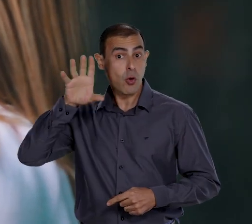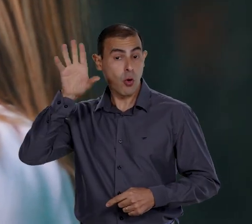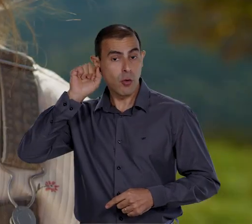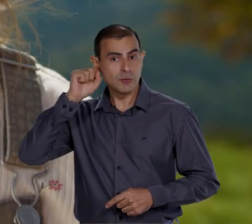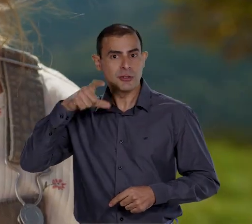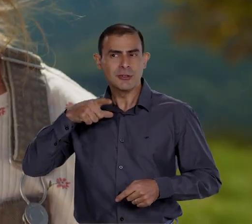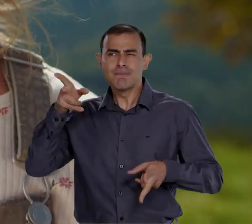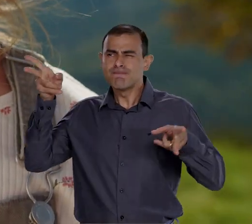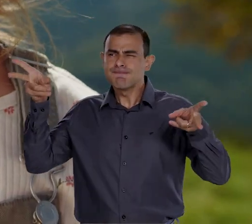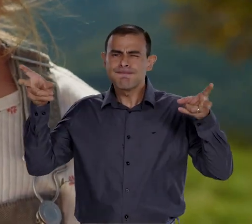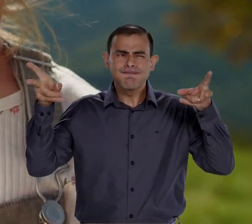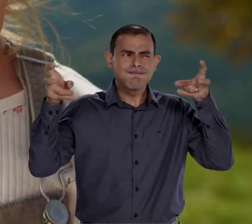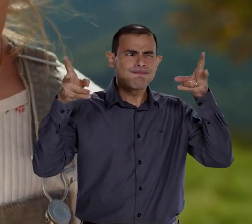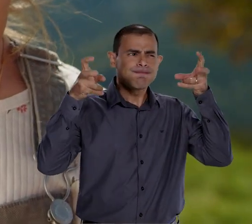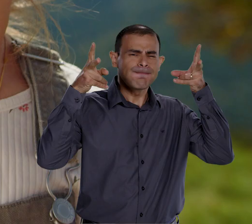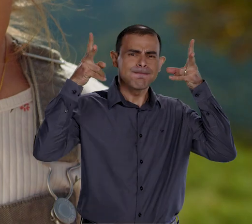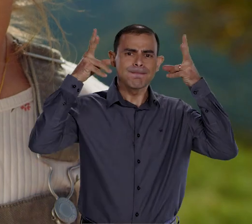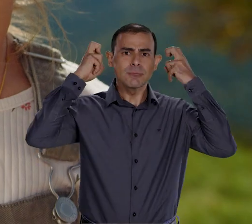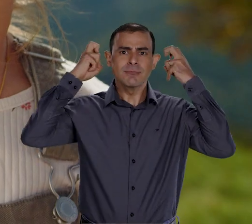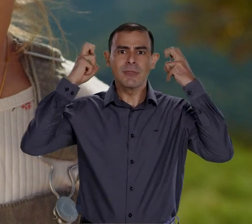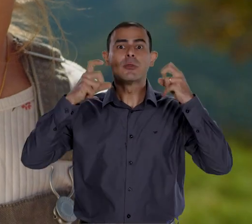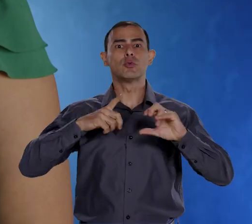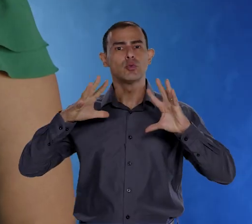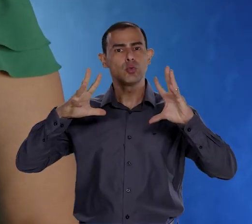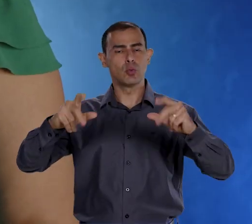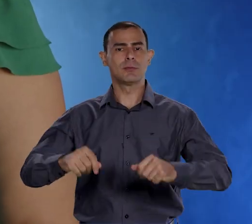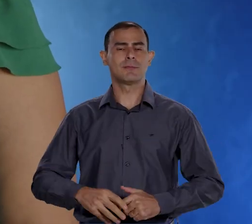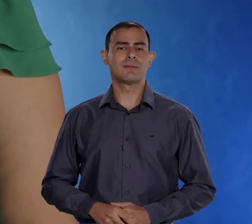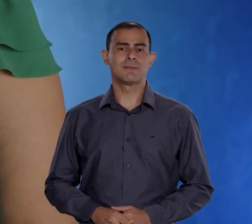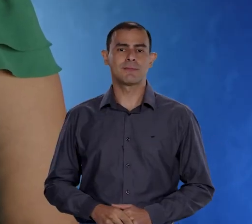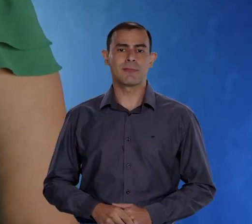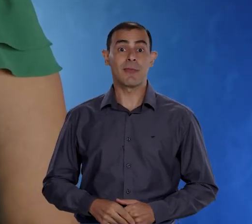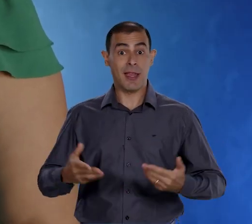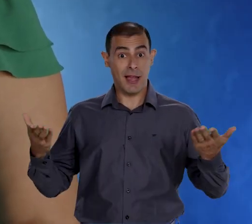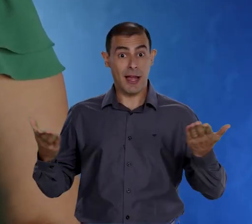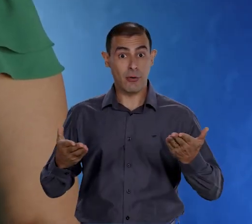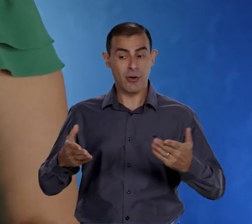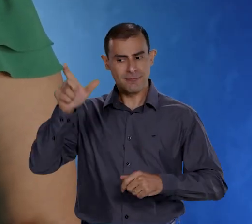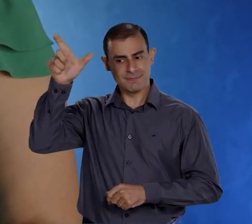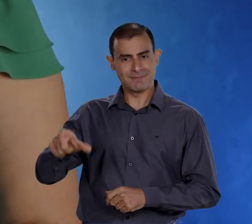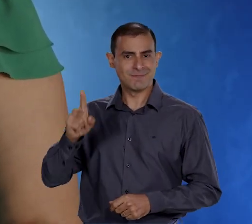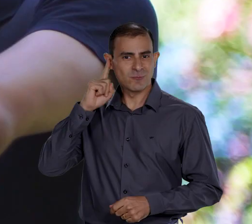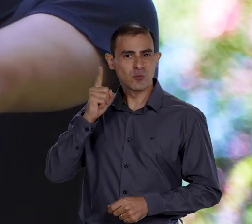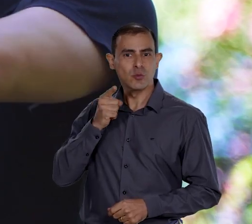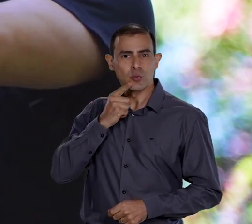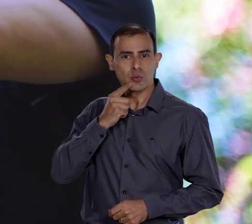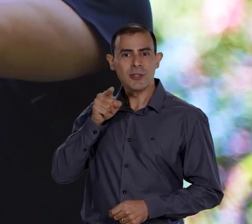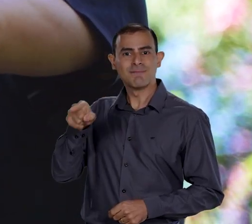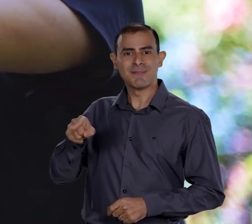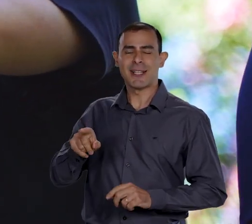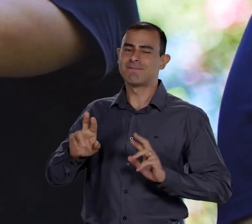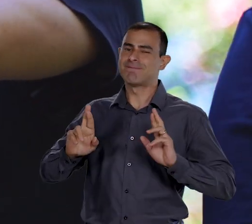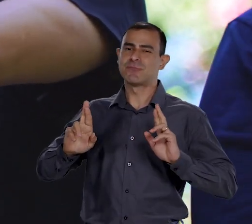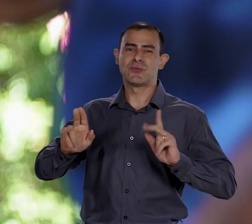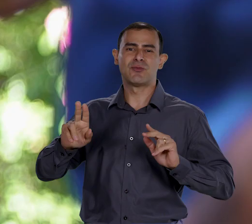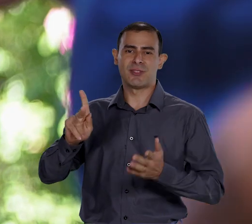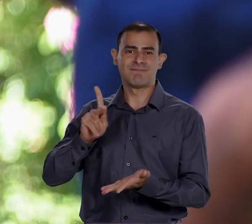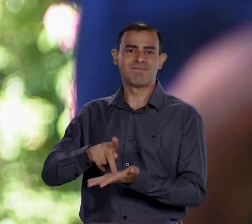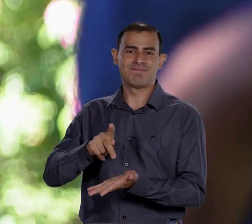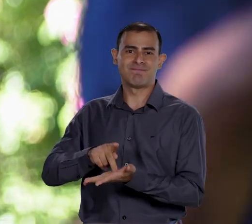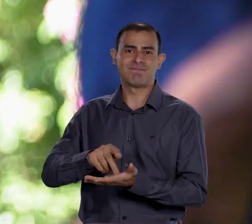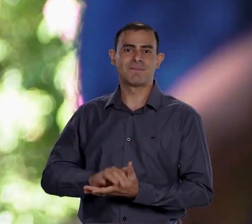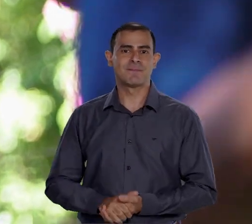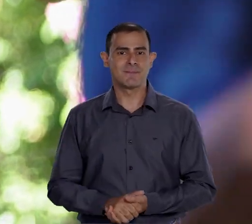estão atentos a tudo o que acontece ao nosso redor. Agora, para a pessoa surda, essa é uma realidade bem